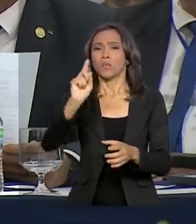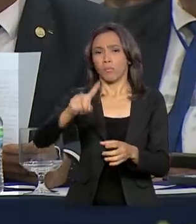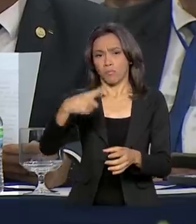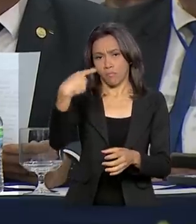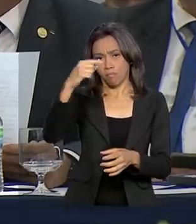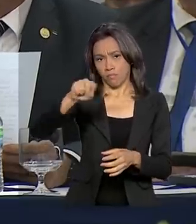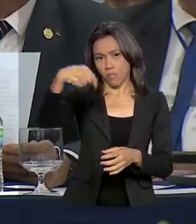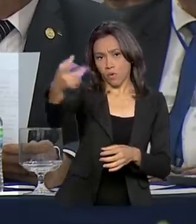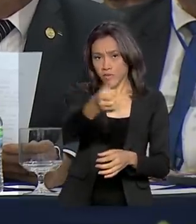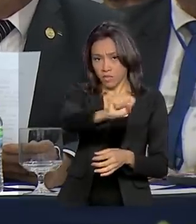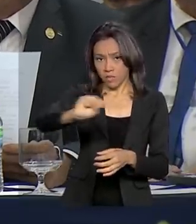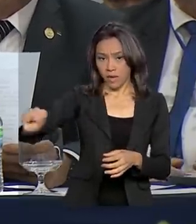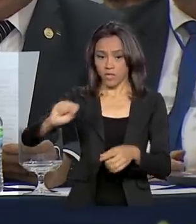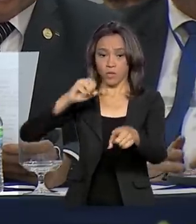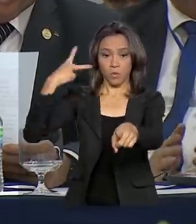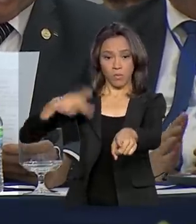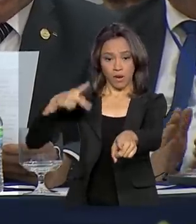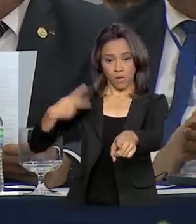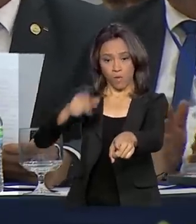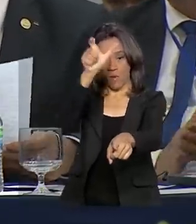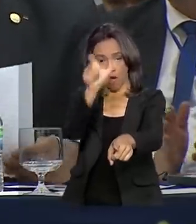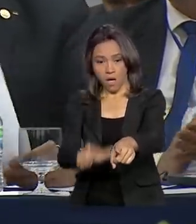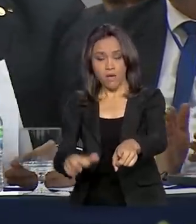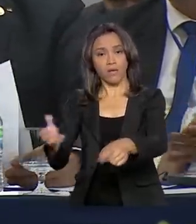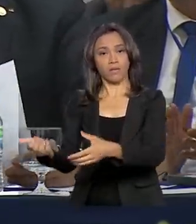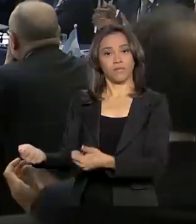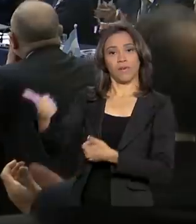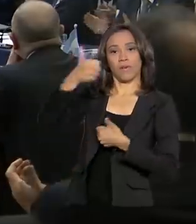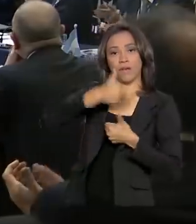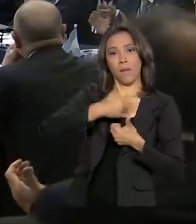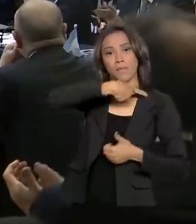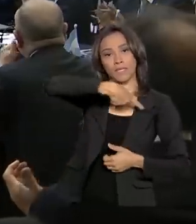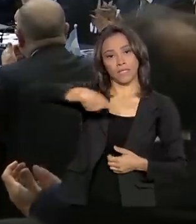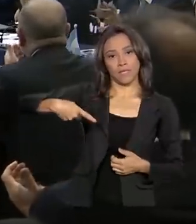comandado pelo Paraguai, que recebeu do Brasil a presidência do período.